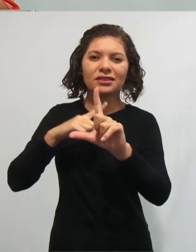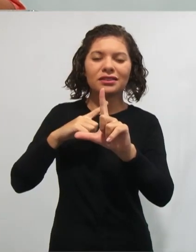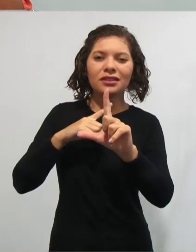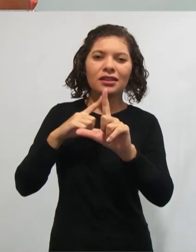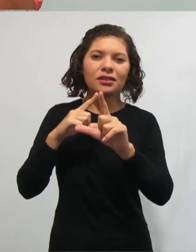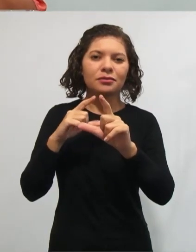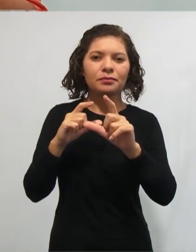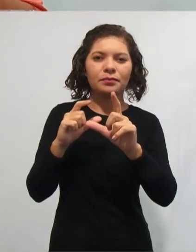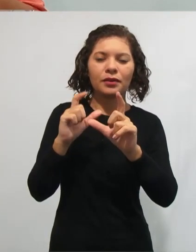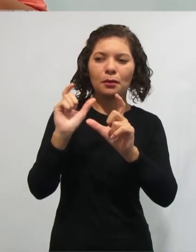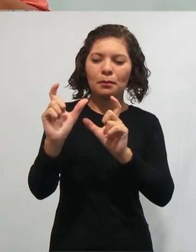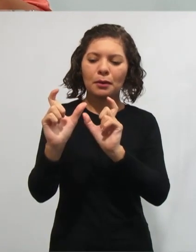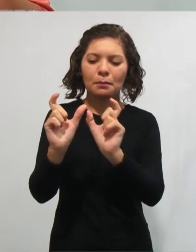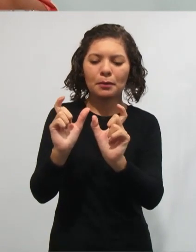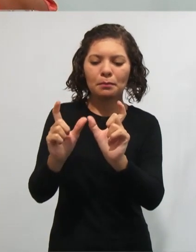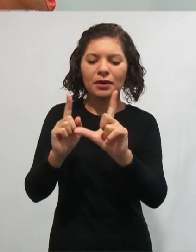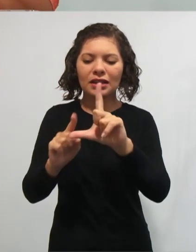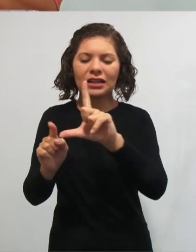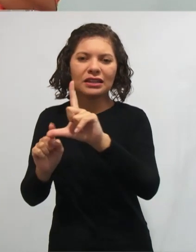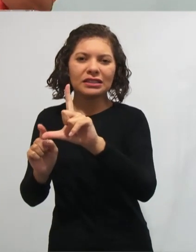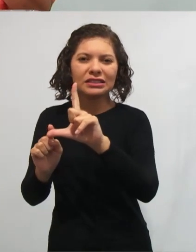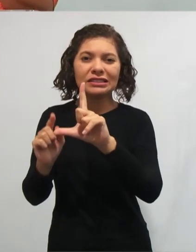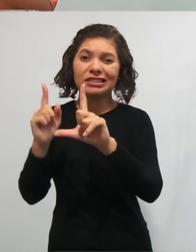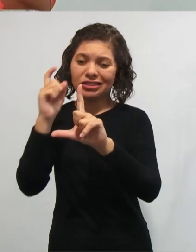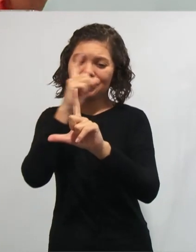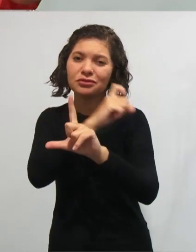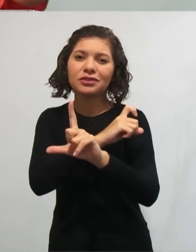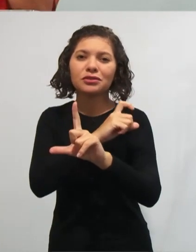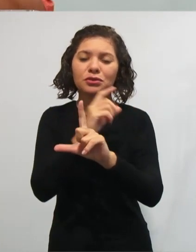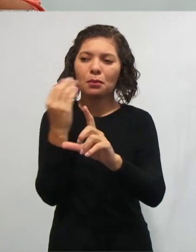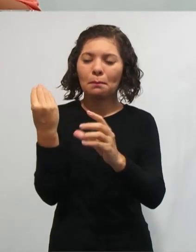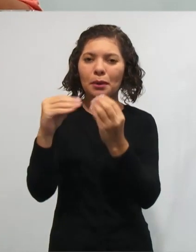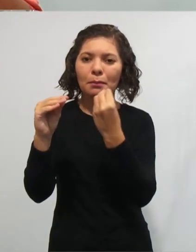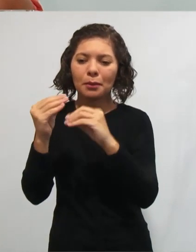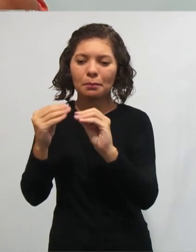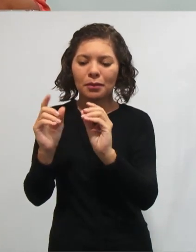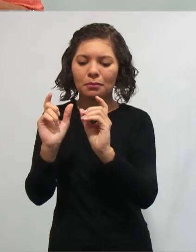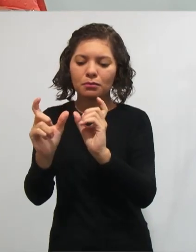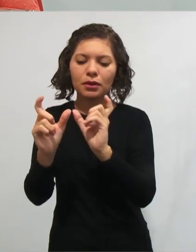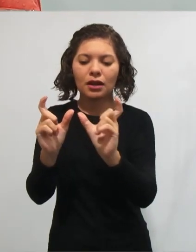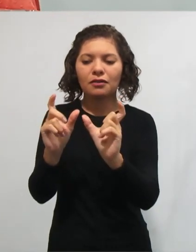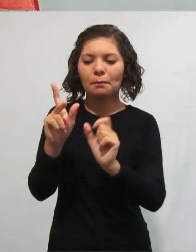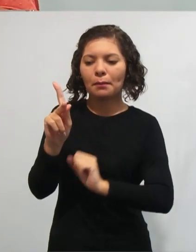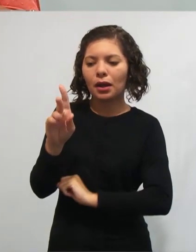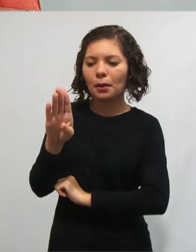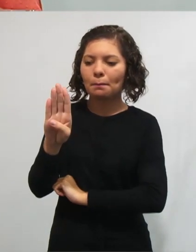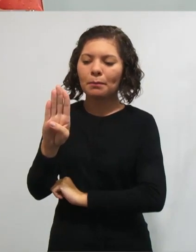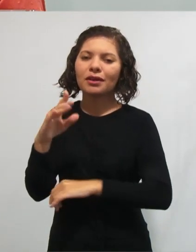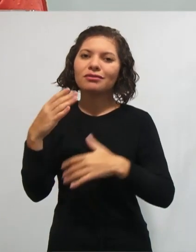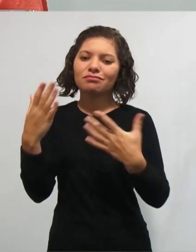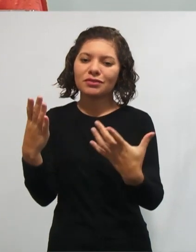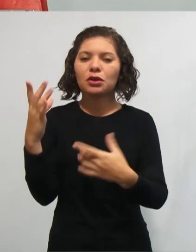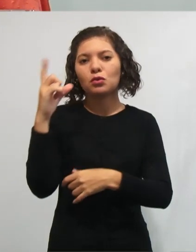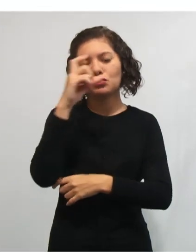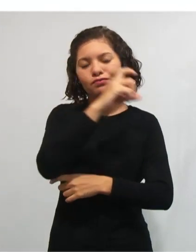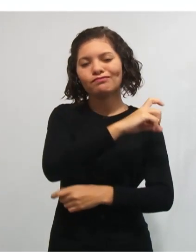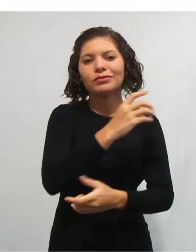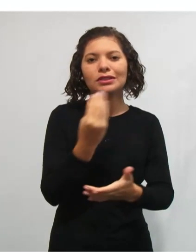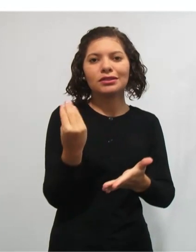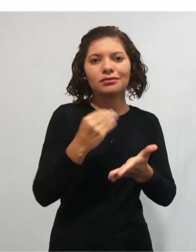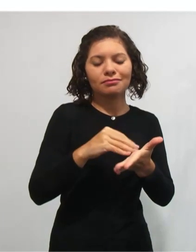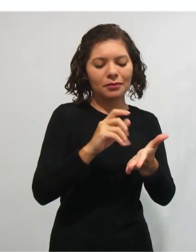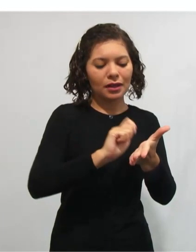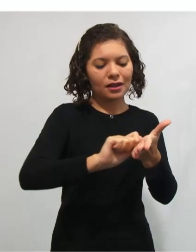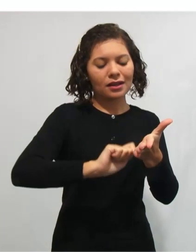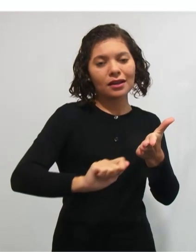parecidos, ou no mesmo lugar até, quando esse aluno precisa, então, ouvir. Ele vai ter essa dificuldade na hora da escrita. O que